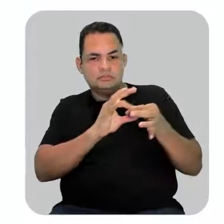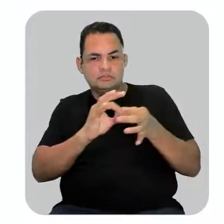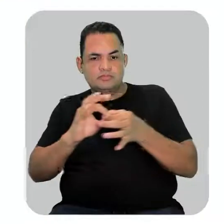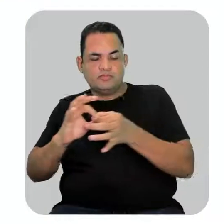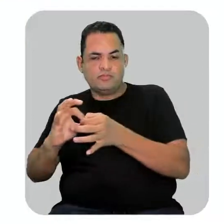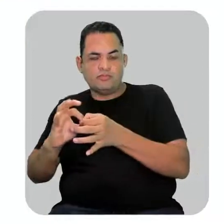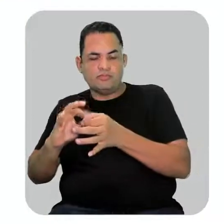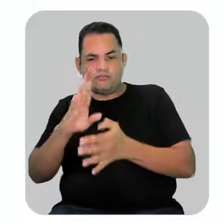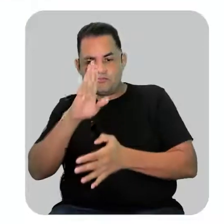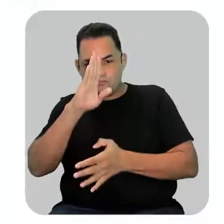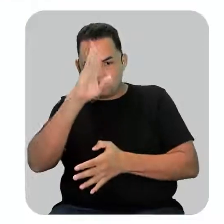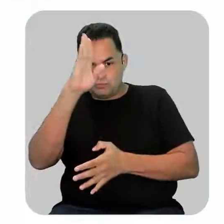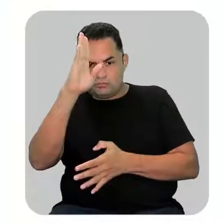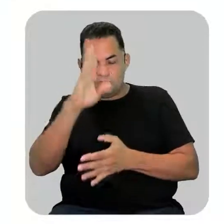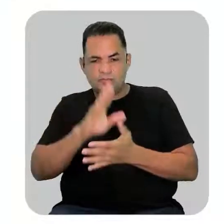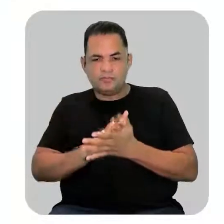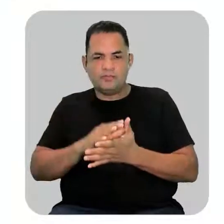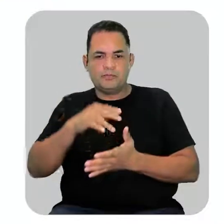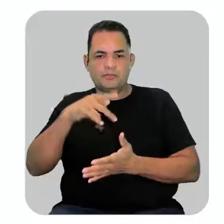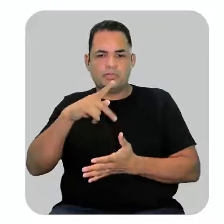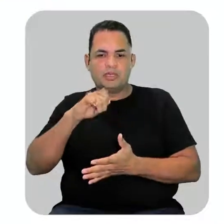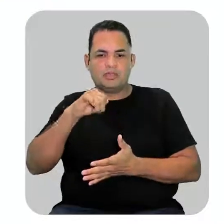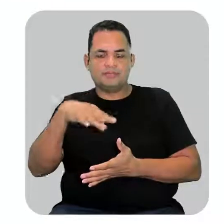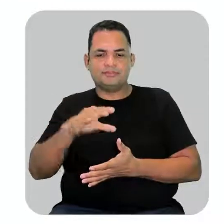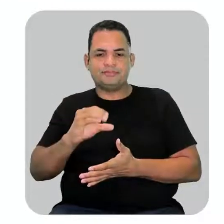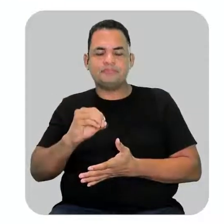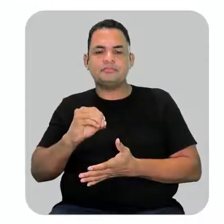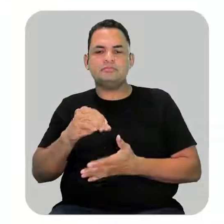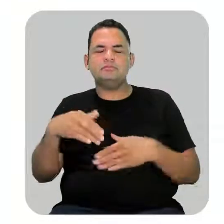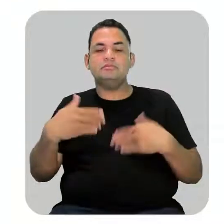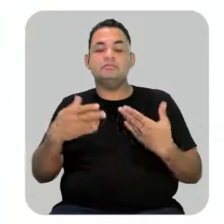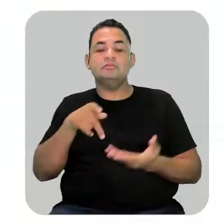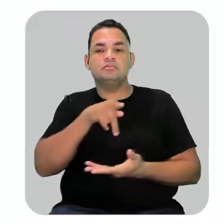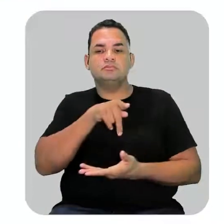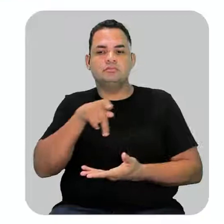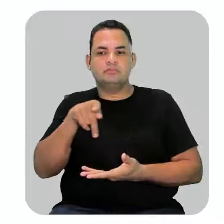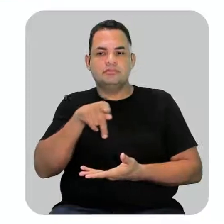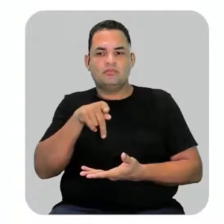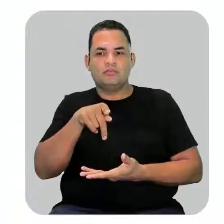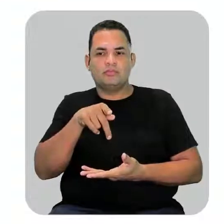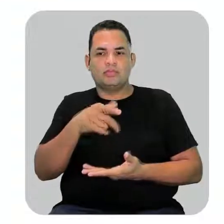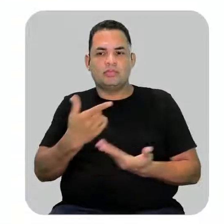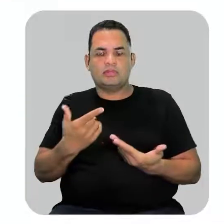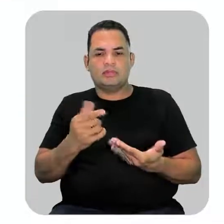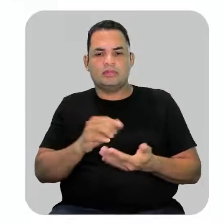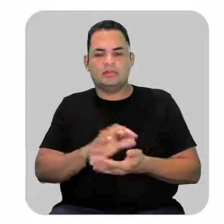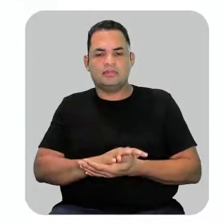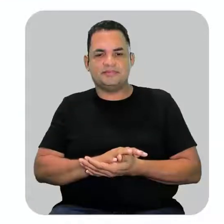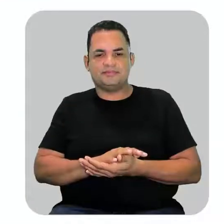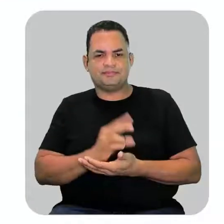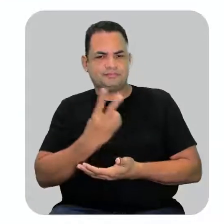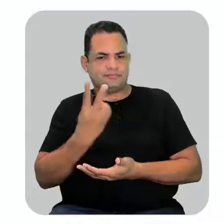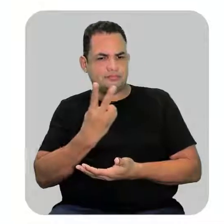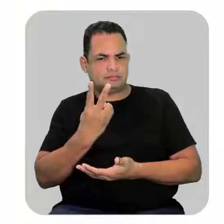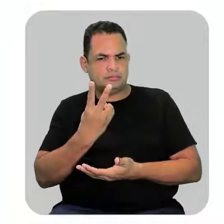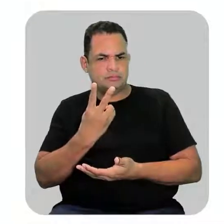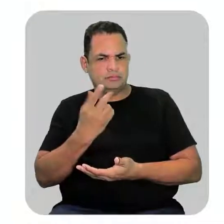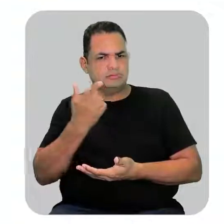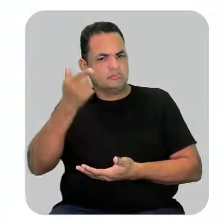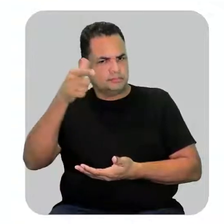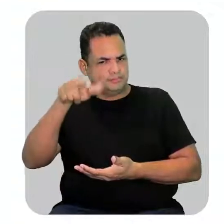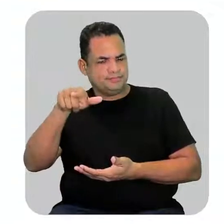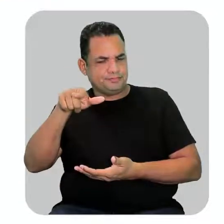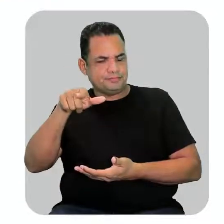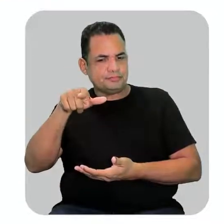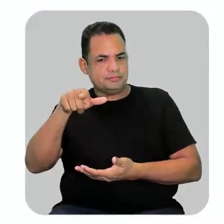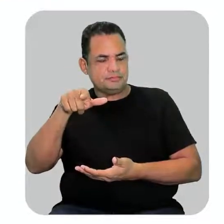que no caso aqui, pentano. Professora, eu tenho que colocar esse 2 duas vezes? Tem.